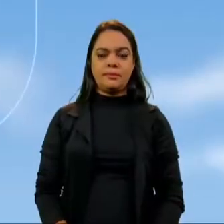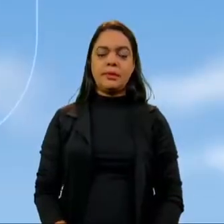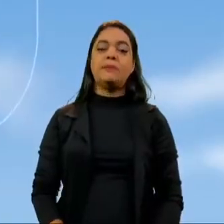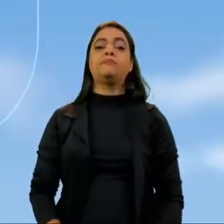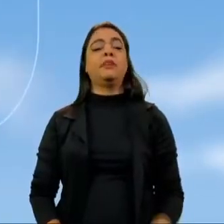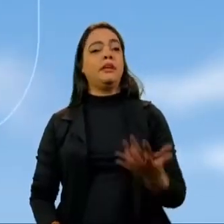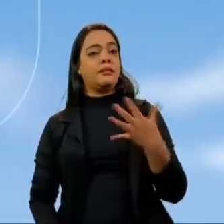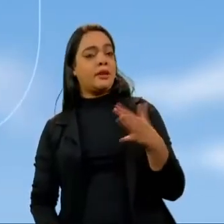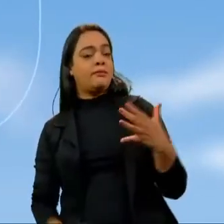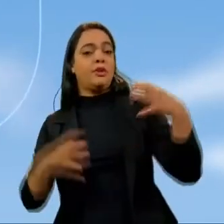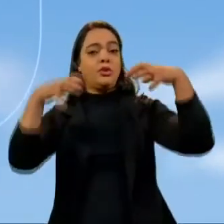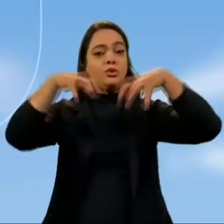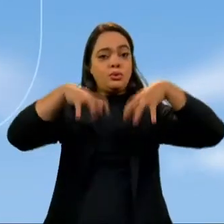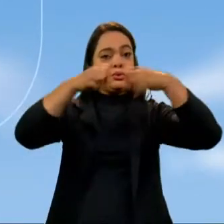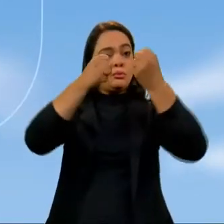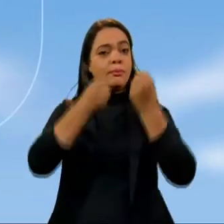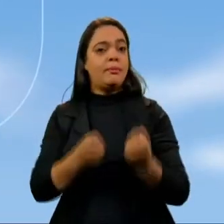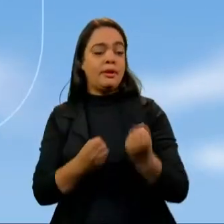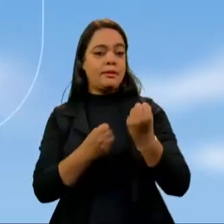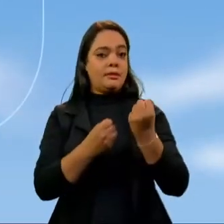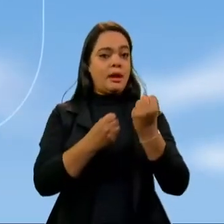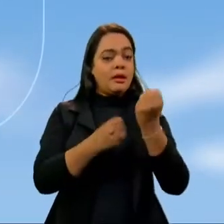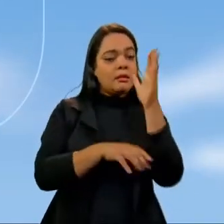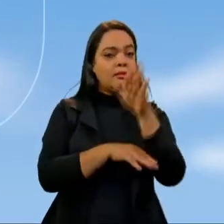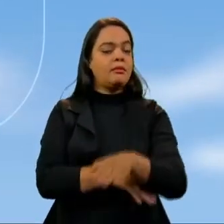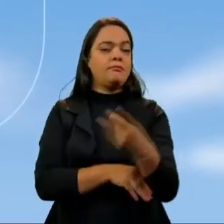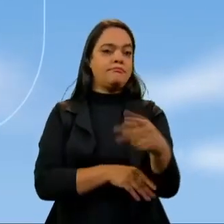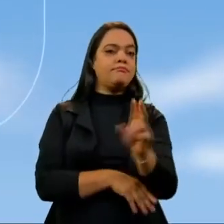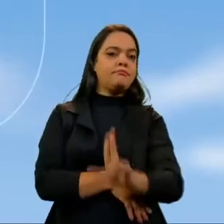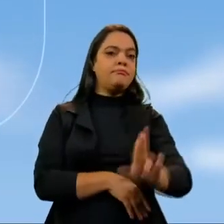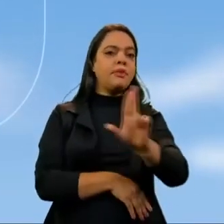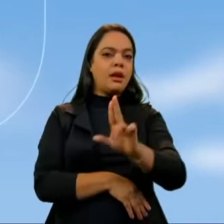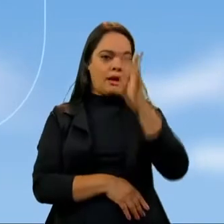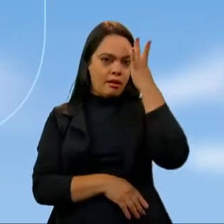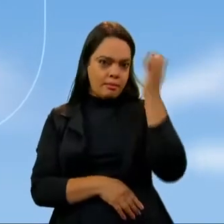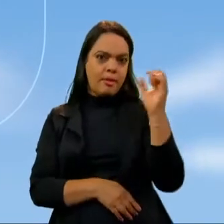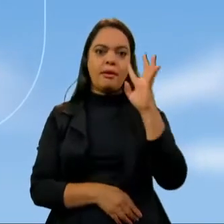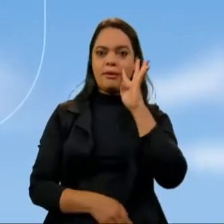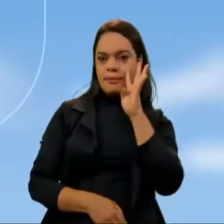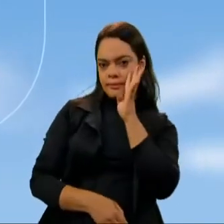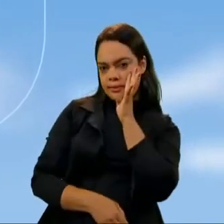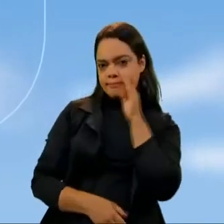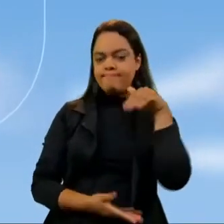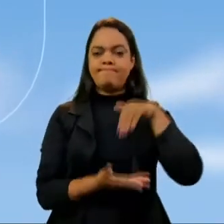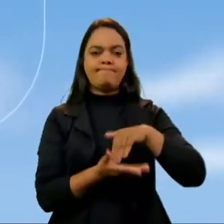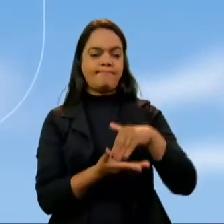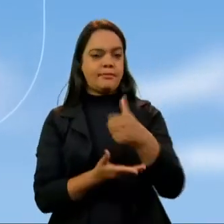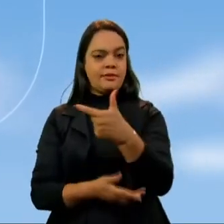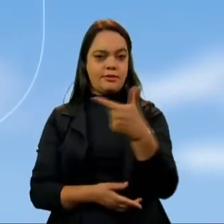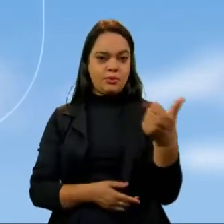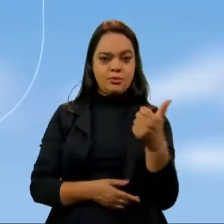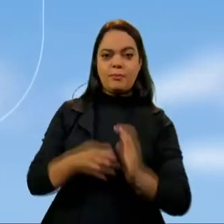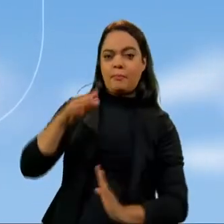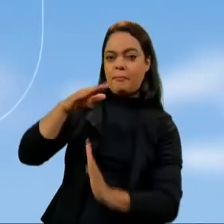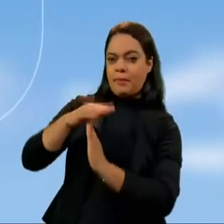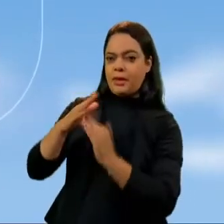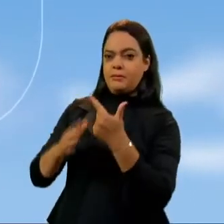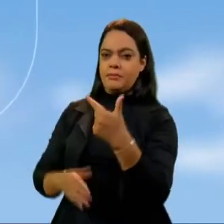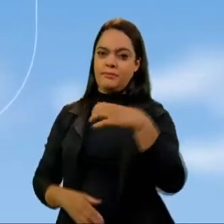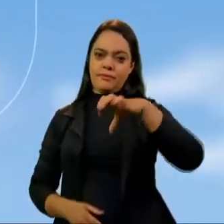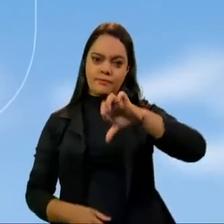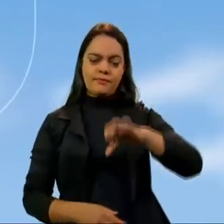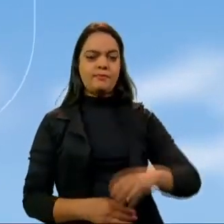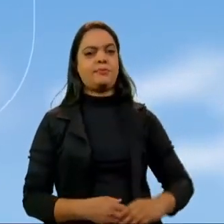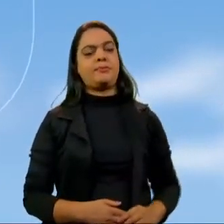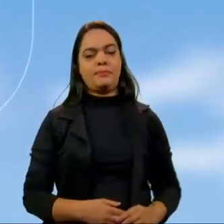Possibilidade de pancadas de chuva ao final do dia em Uberlândia nesta quarta-feira. Mínima de 21 e máxima de 29